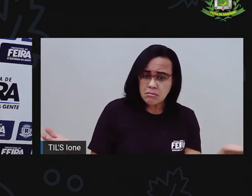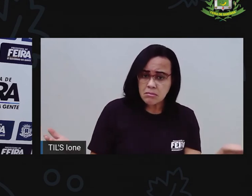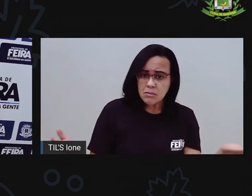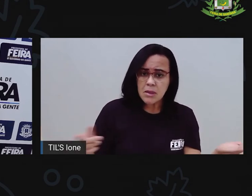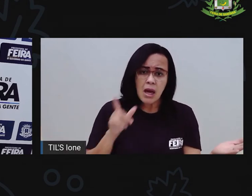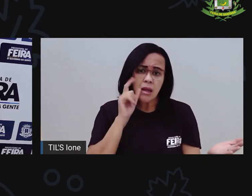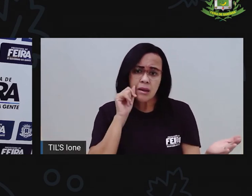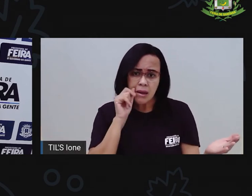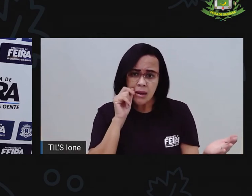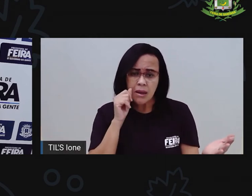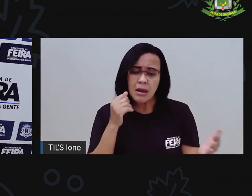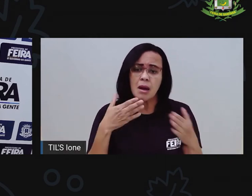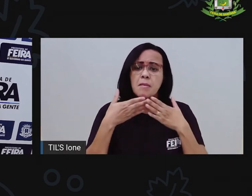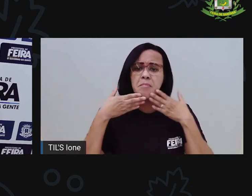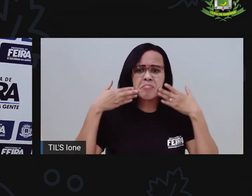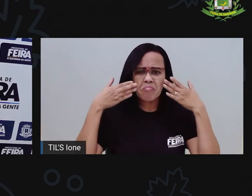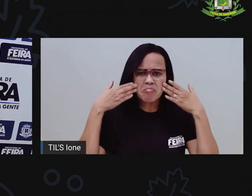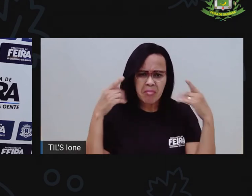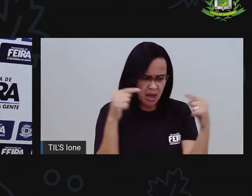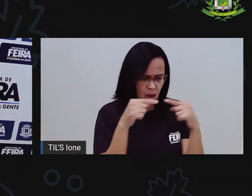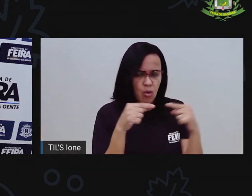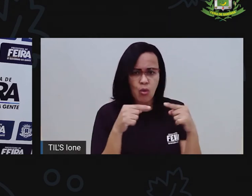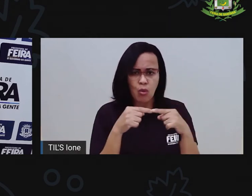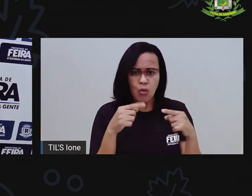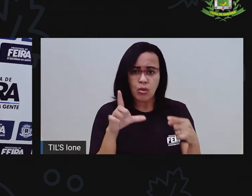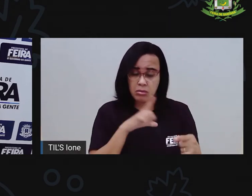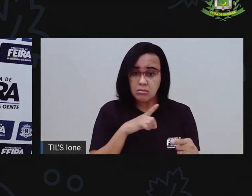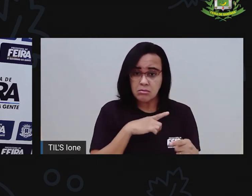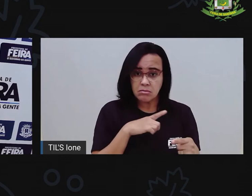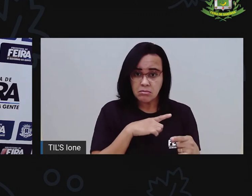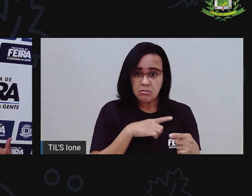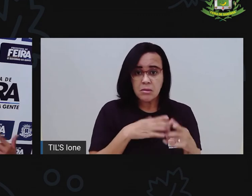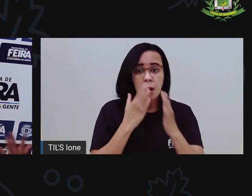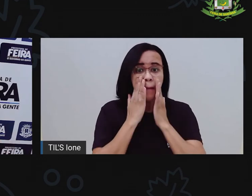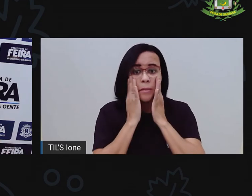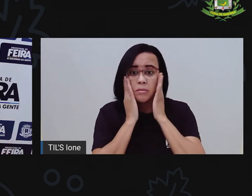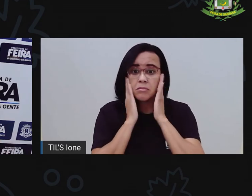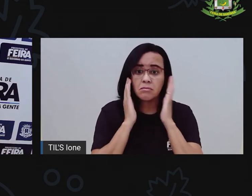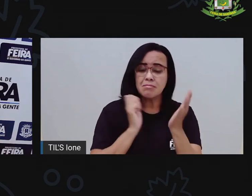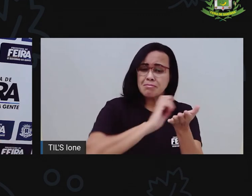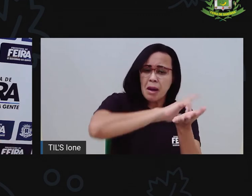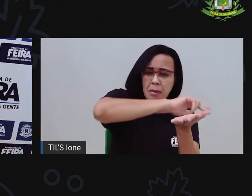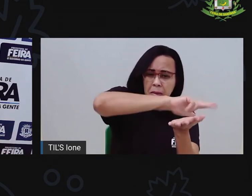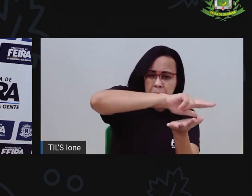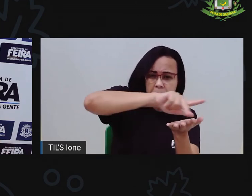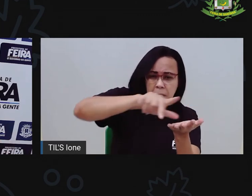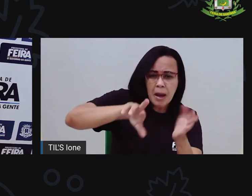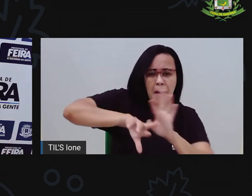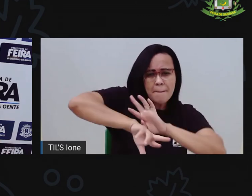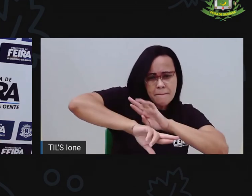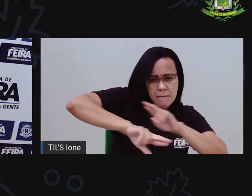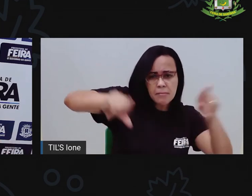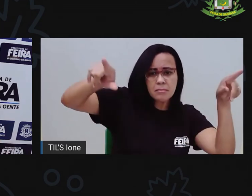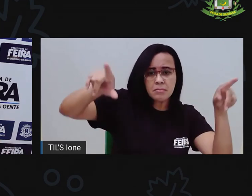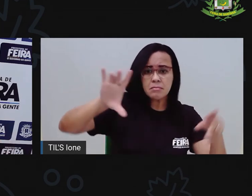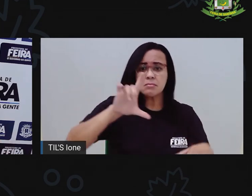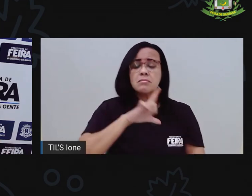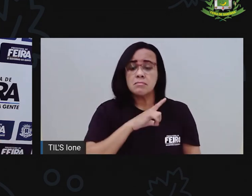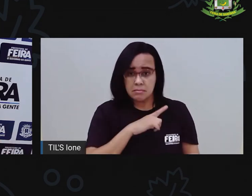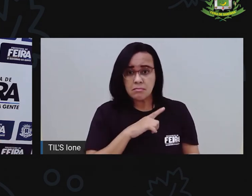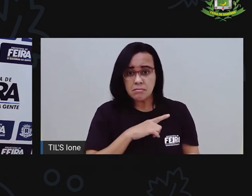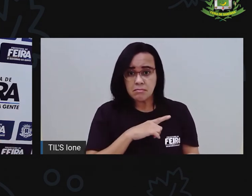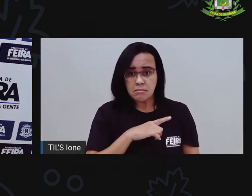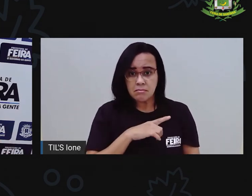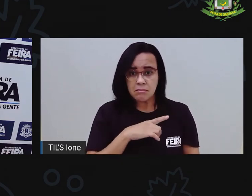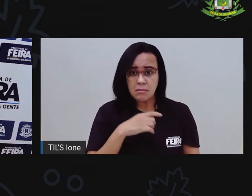pele? Não existe. A cor da pele pode ser várias cores. E isso aí depende